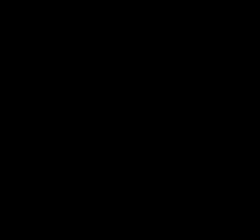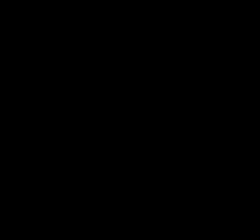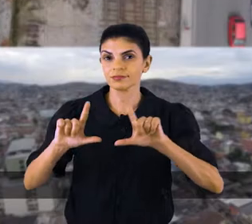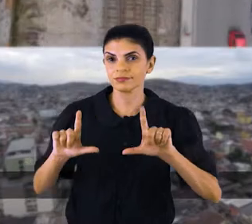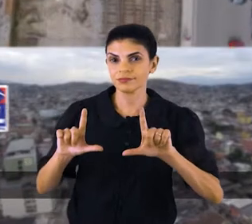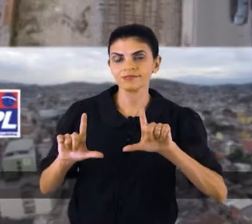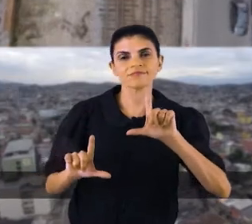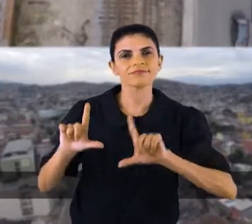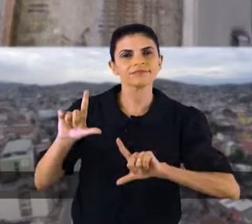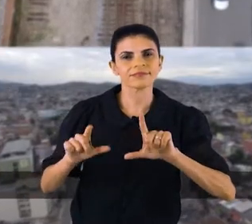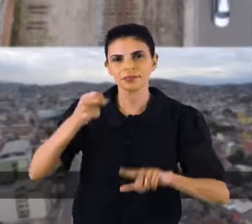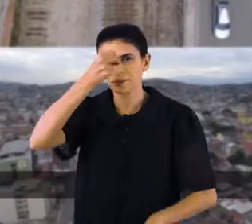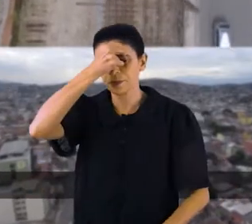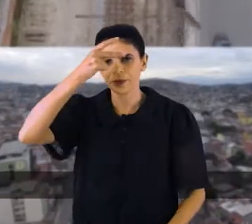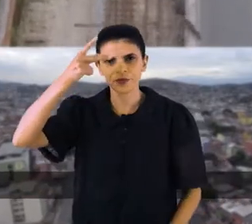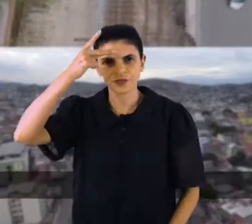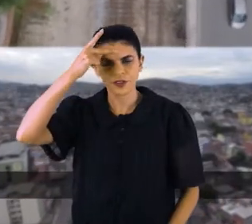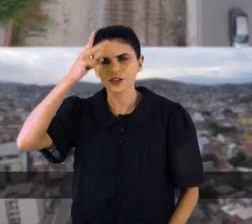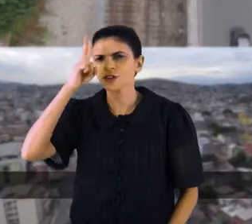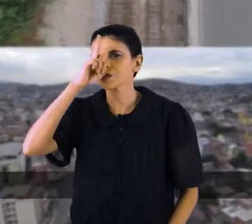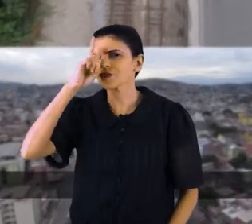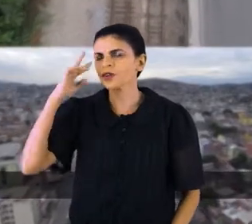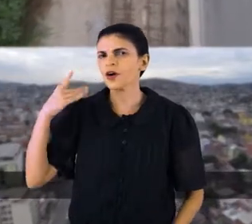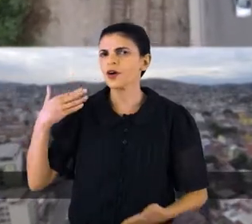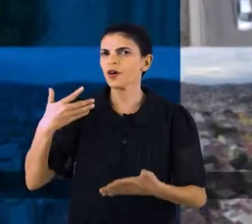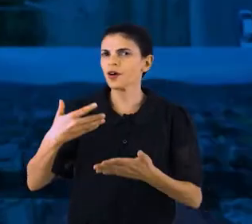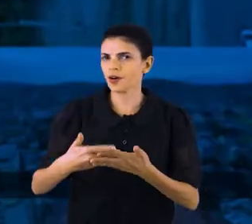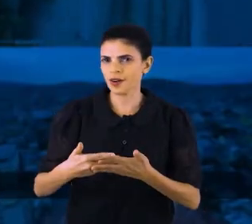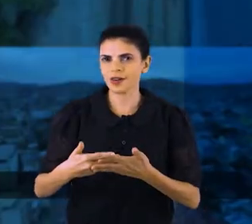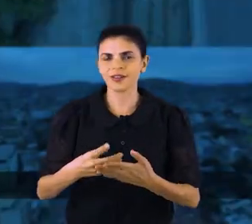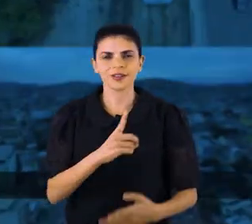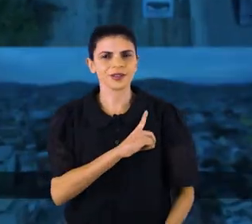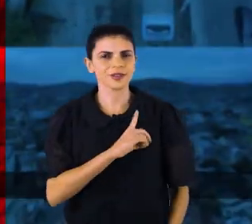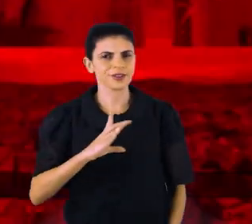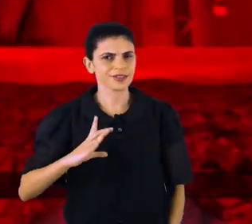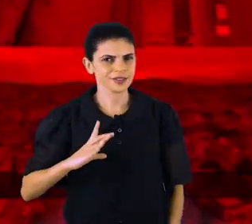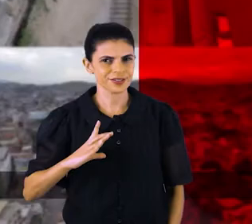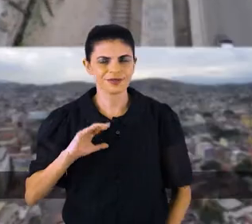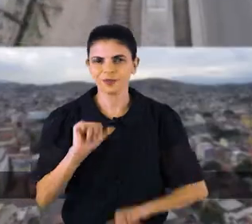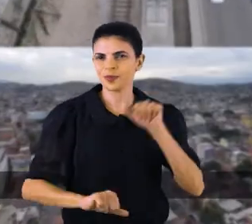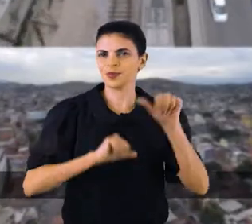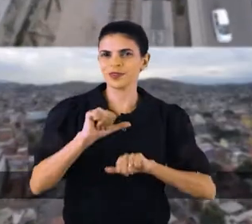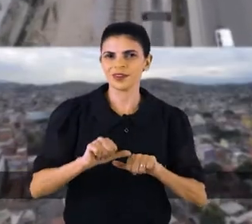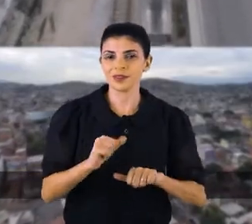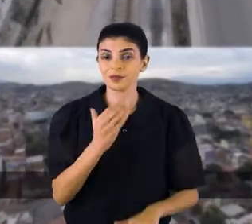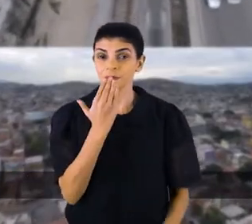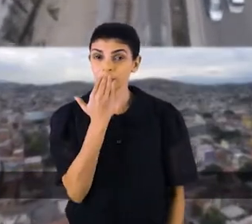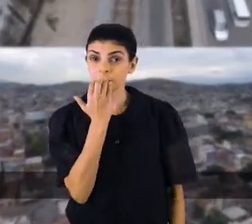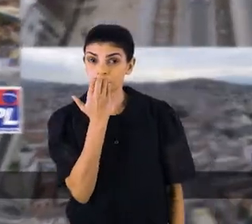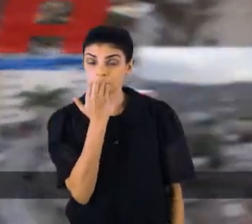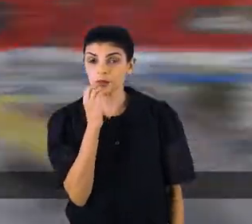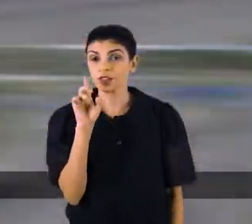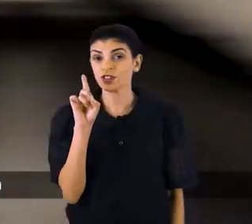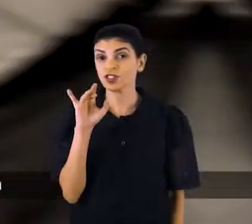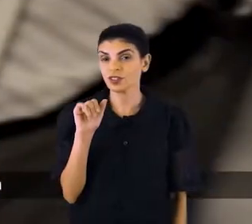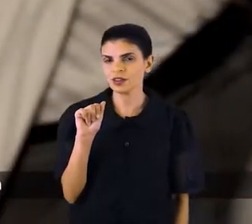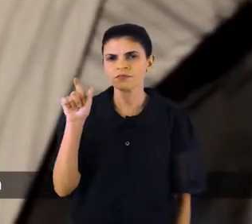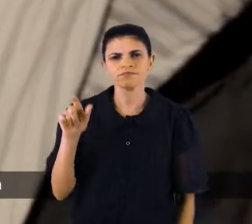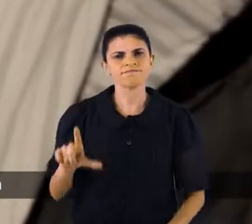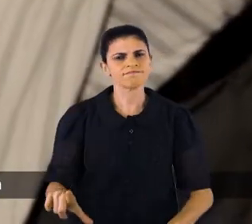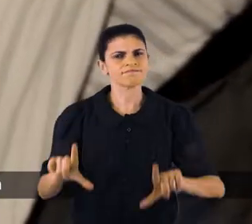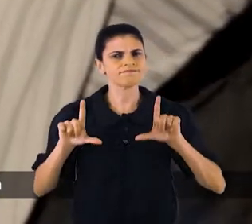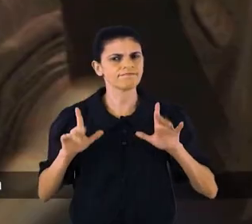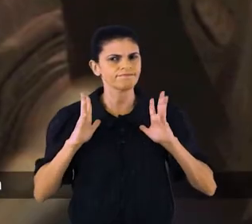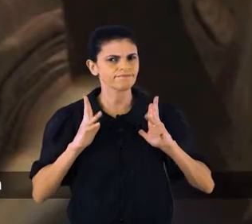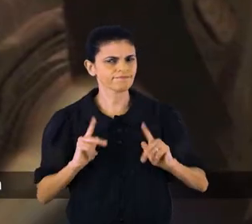No ar, o programa do prefeito que vai mudar a história de Duque de Caxias. Dica 22. Dica